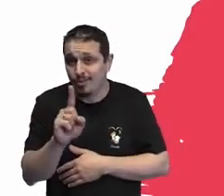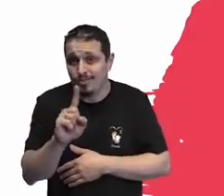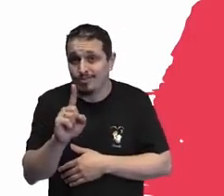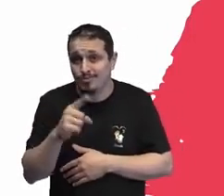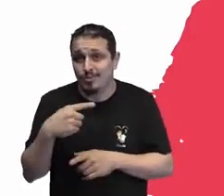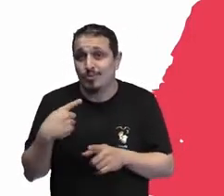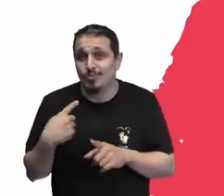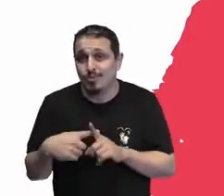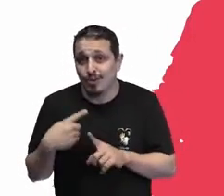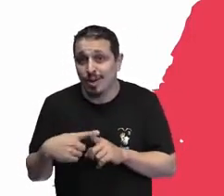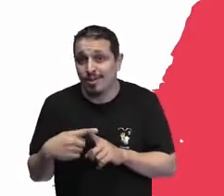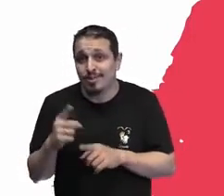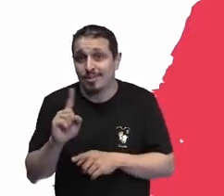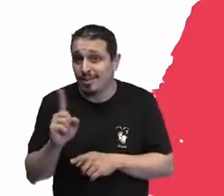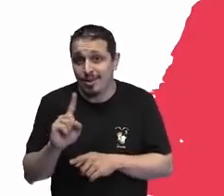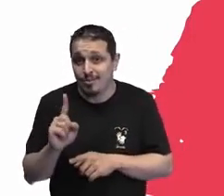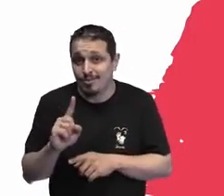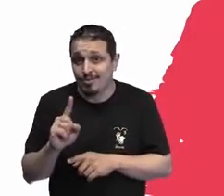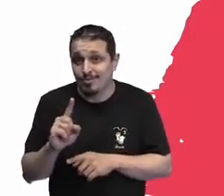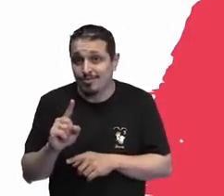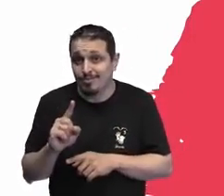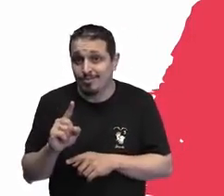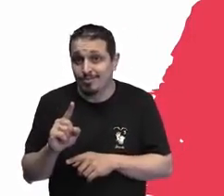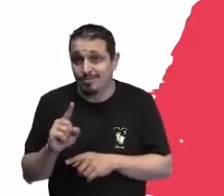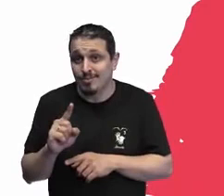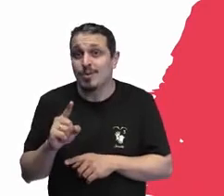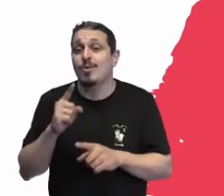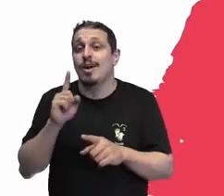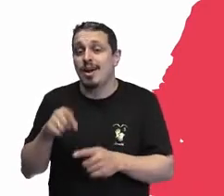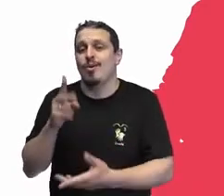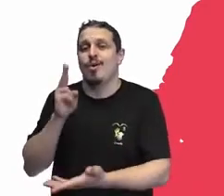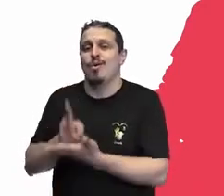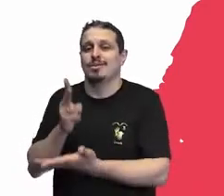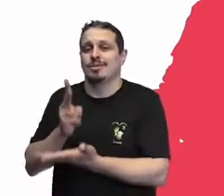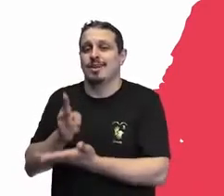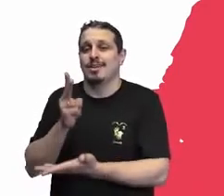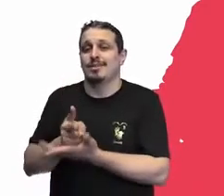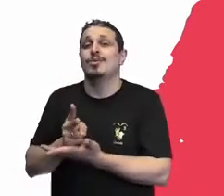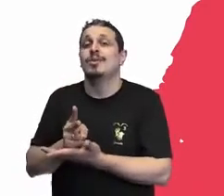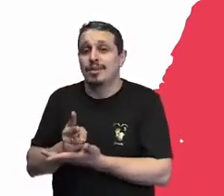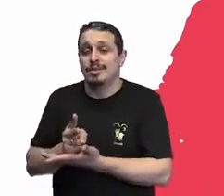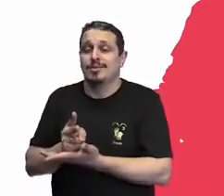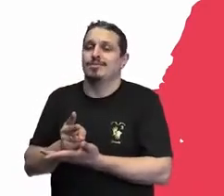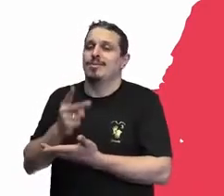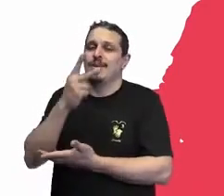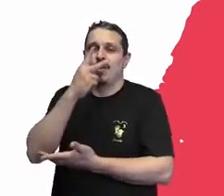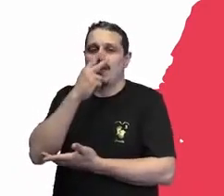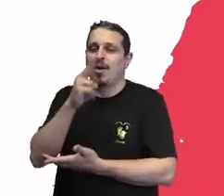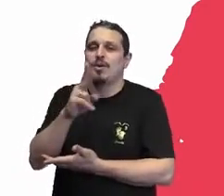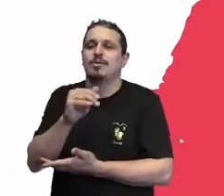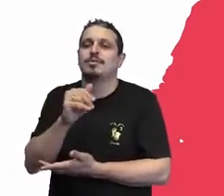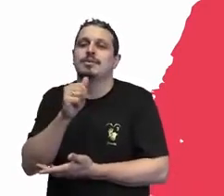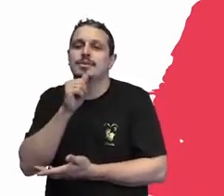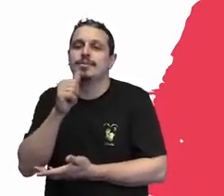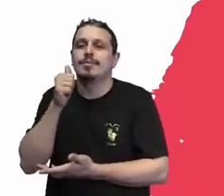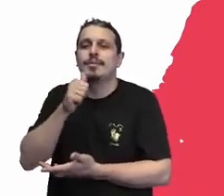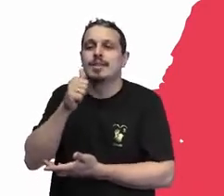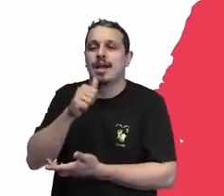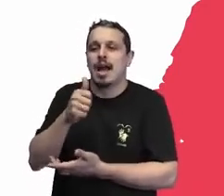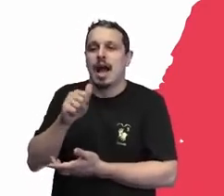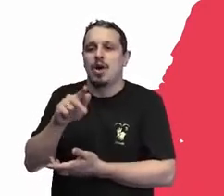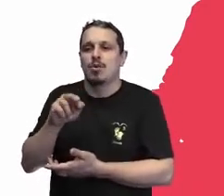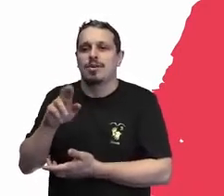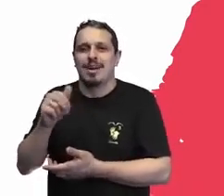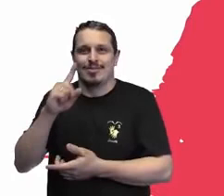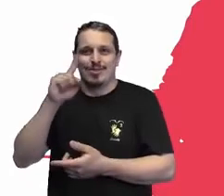a continuidade. É para a Laura. A Laura vai pegar o carro dela e tem que começar a procurar o apartamento dela com